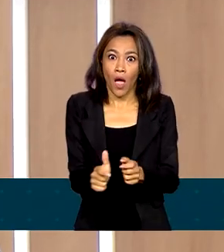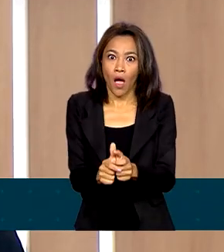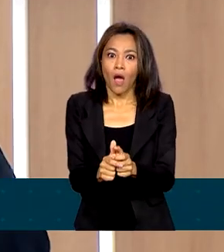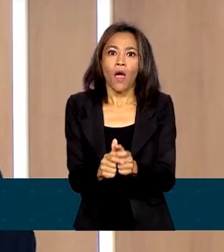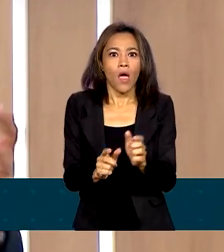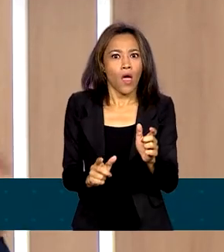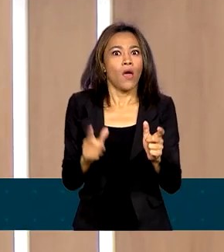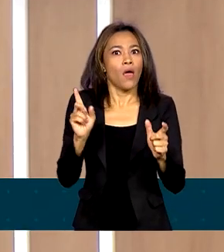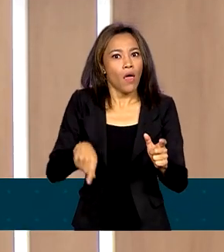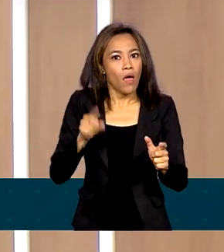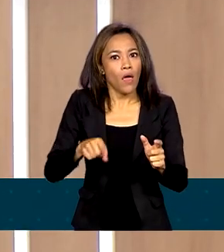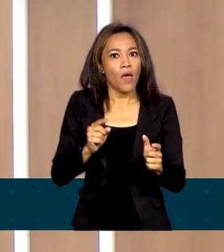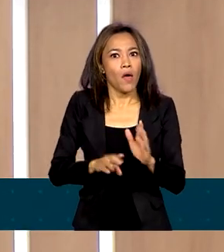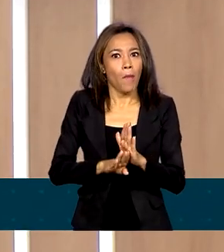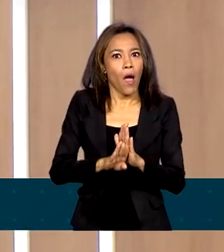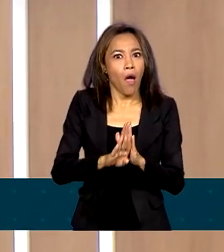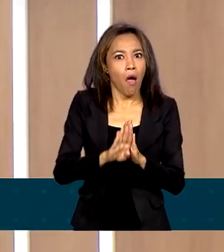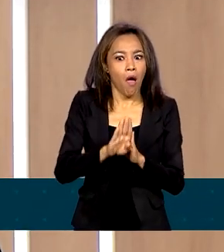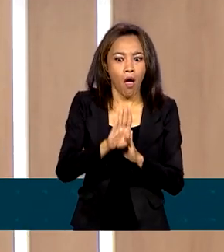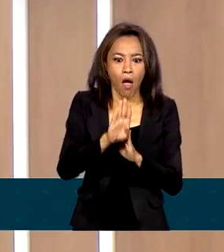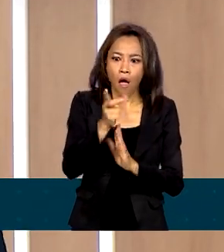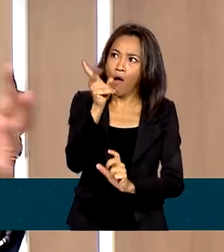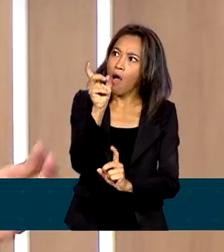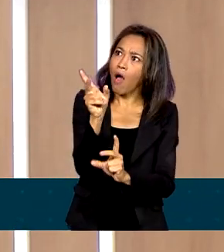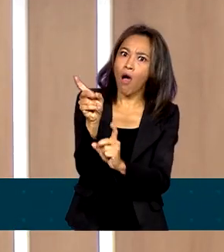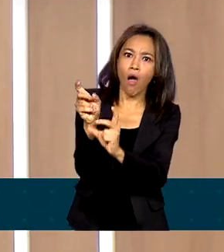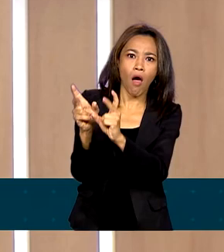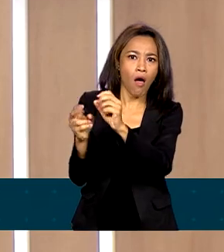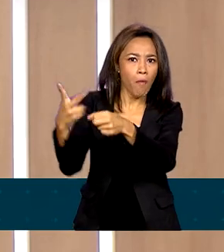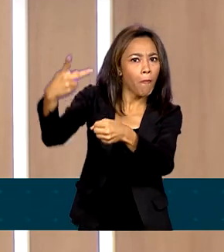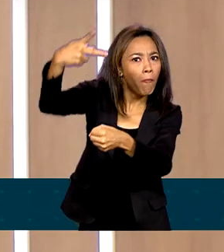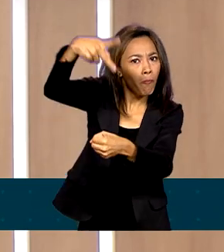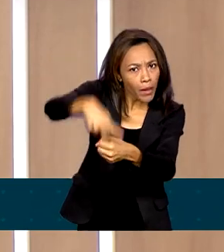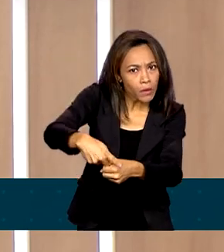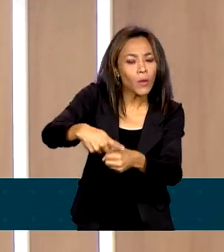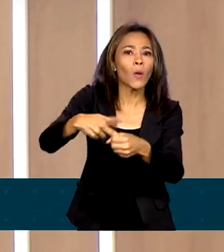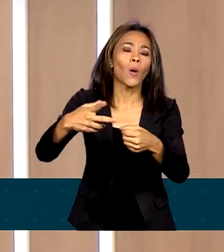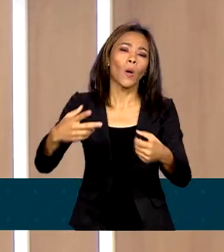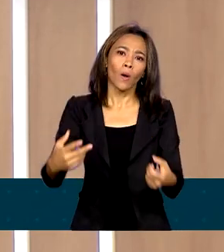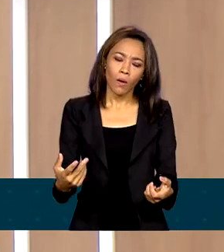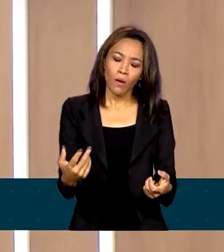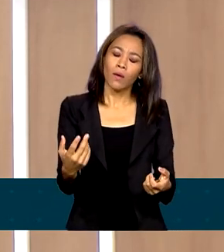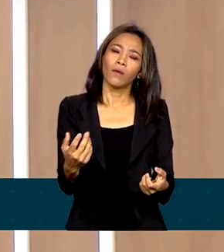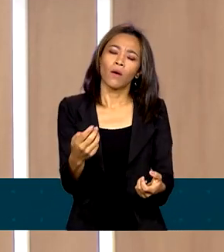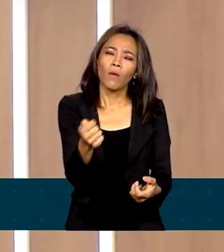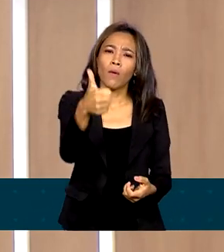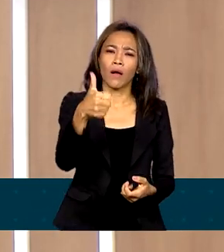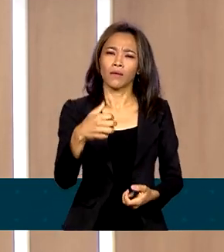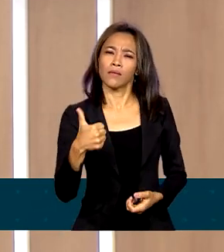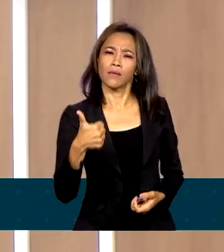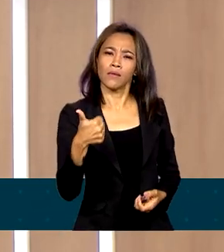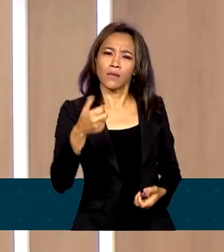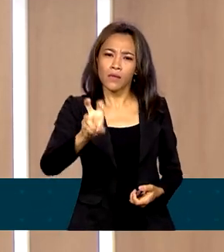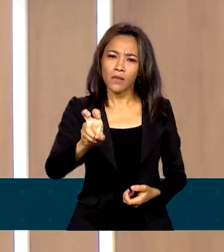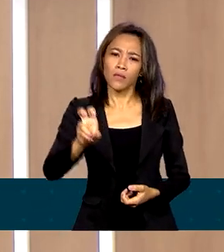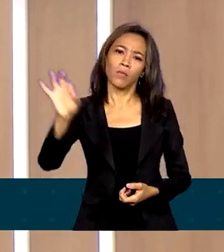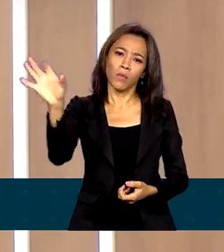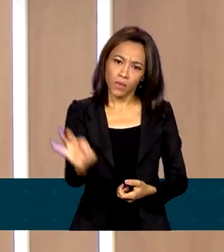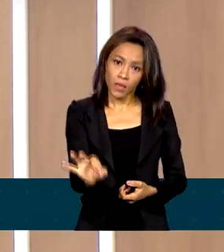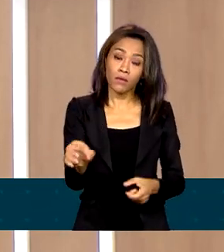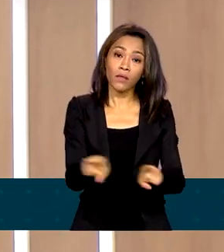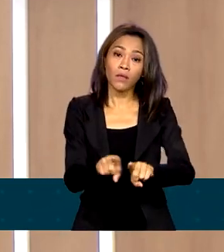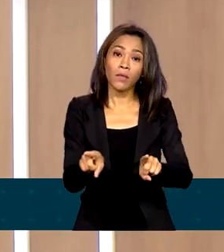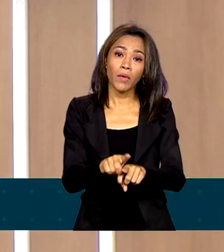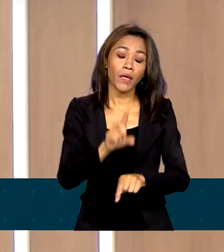do produto de exportação de petróleo, que ocupou um espaço maior nas exportações brasileiras, chegando a quase 15%. E também